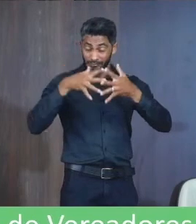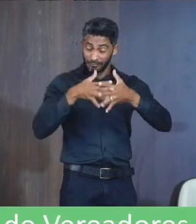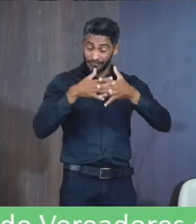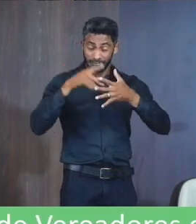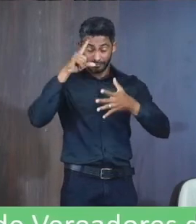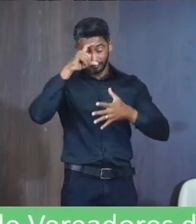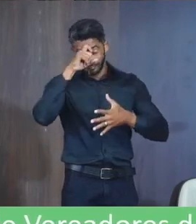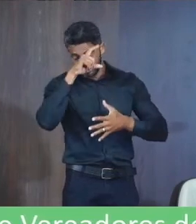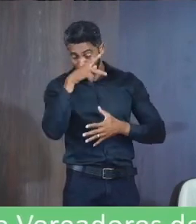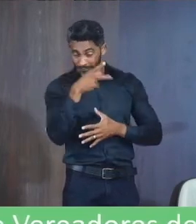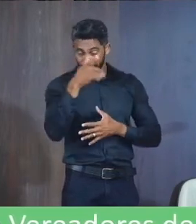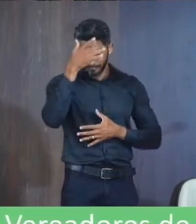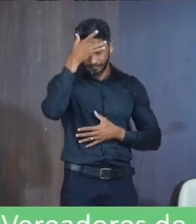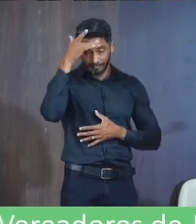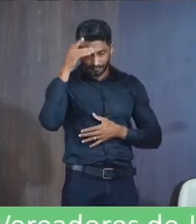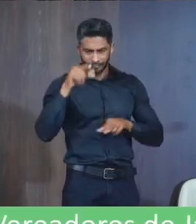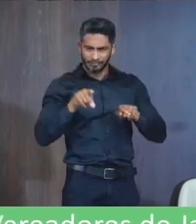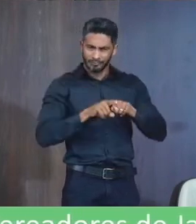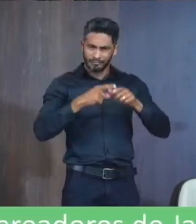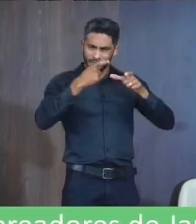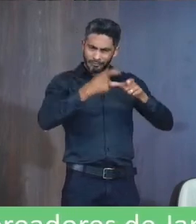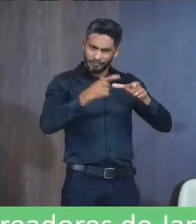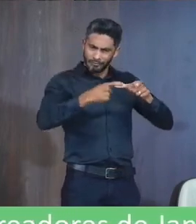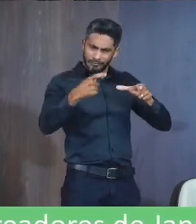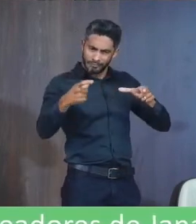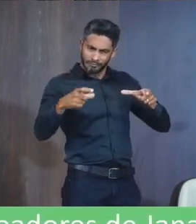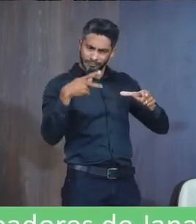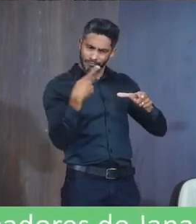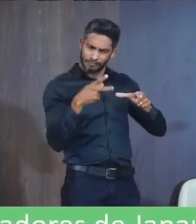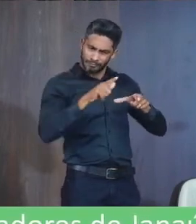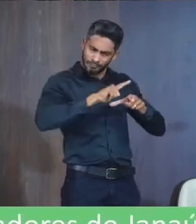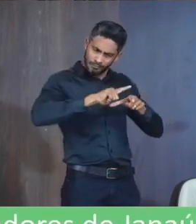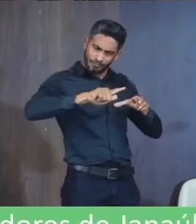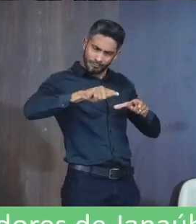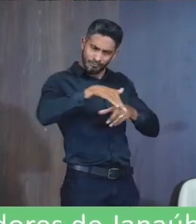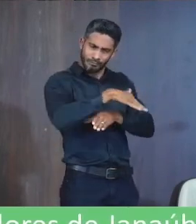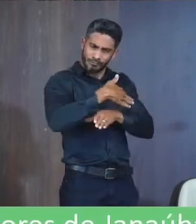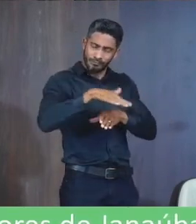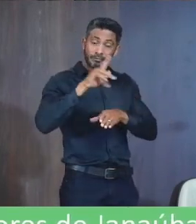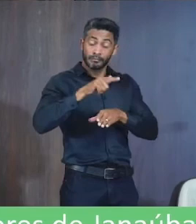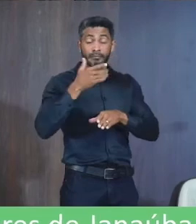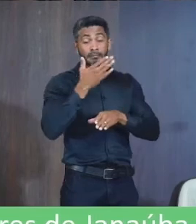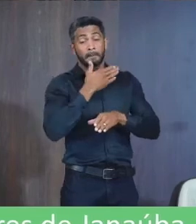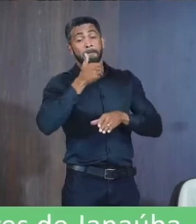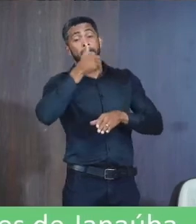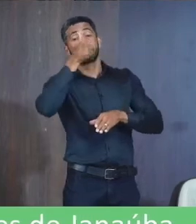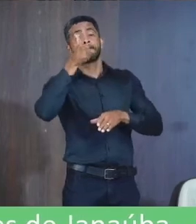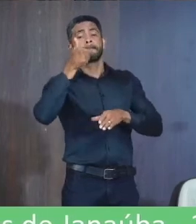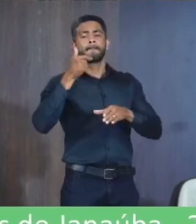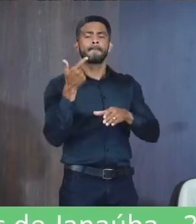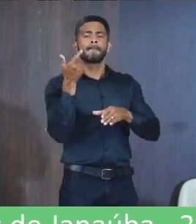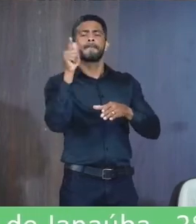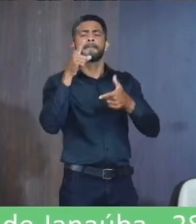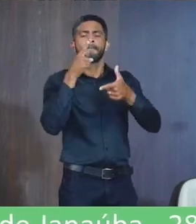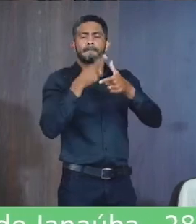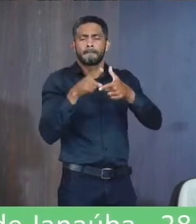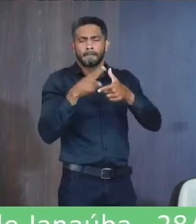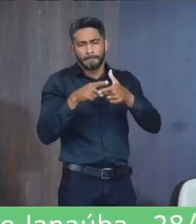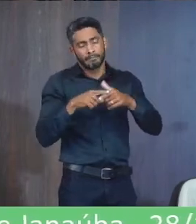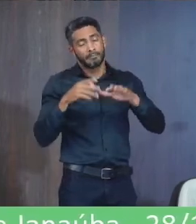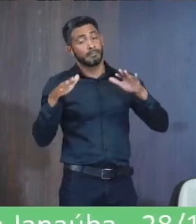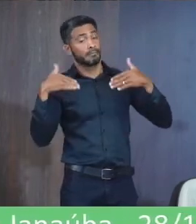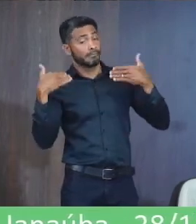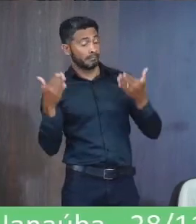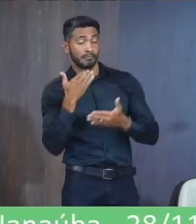E O calçamento Adequado Dessa via Viria Para solucionar Esse e outros Problemas Sendo